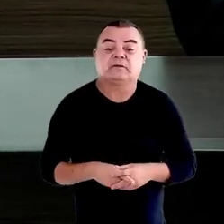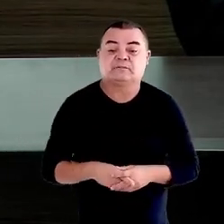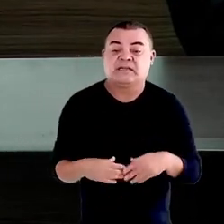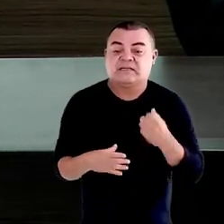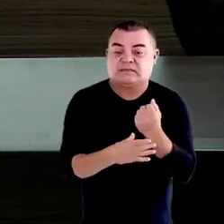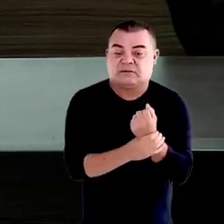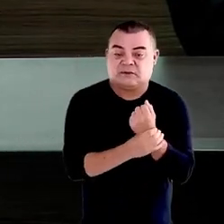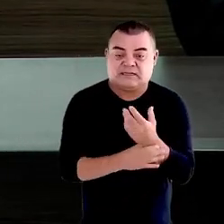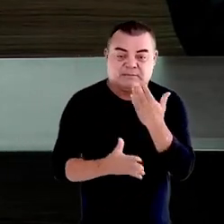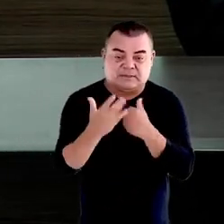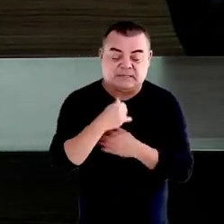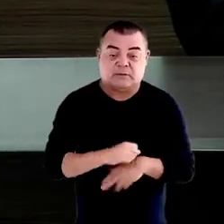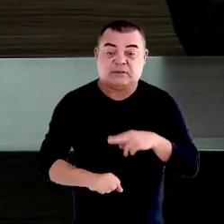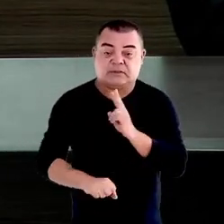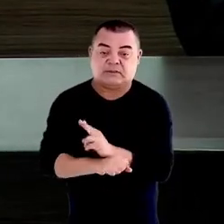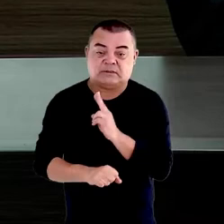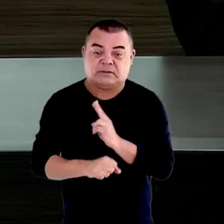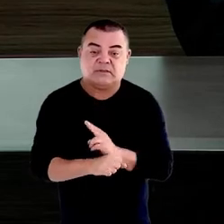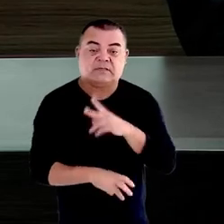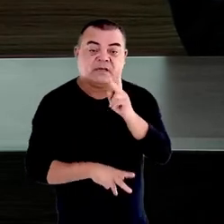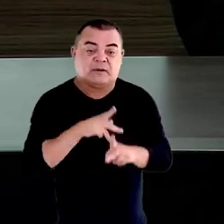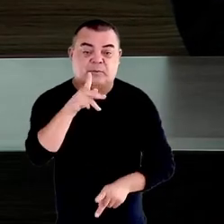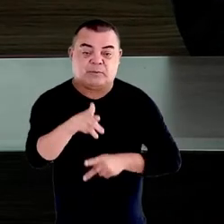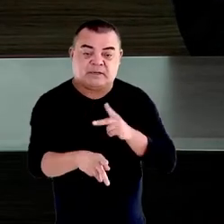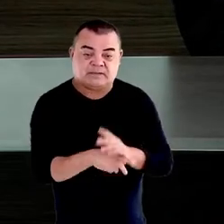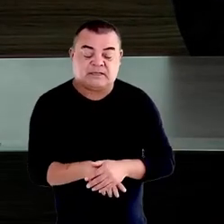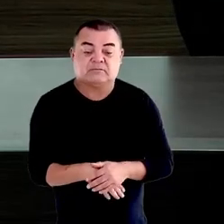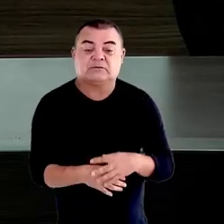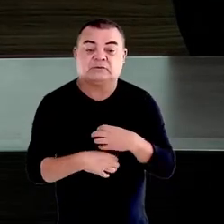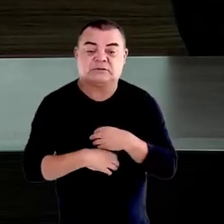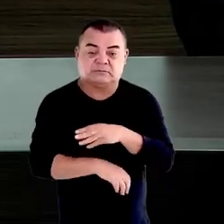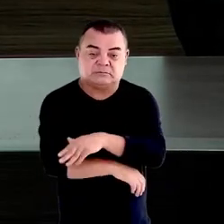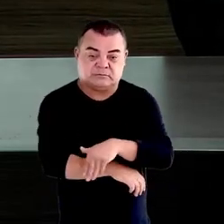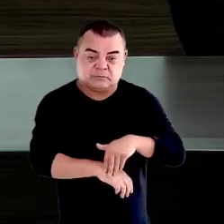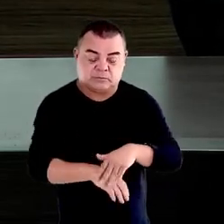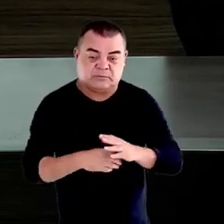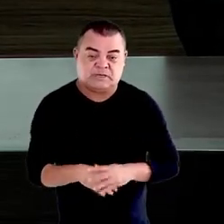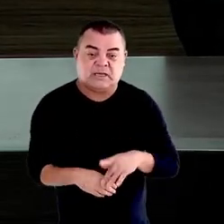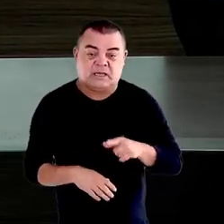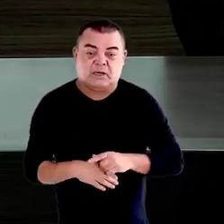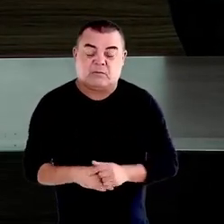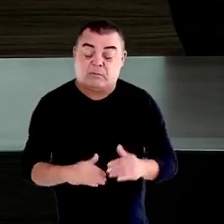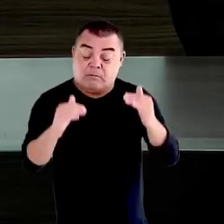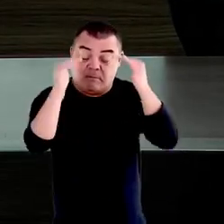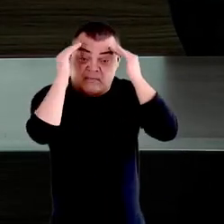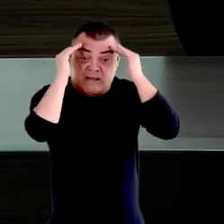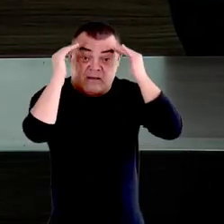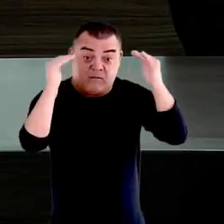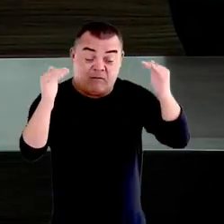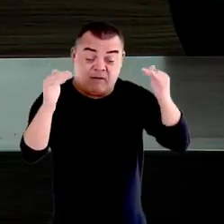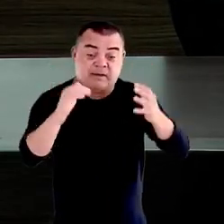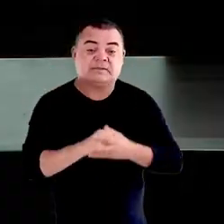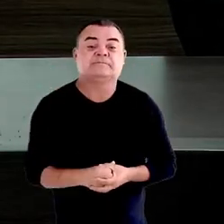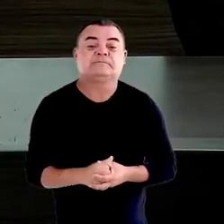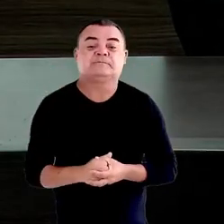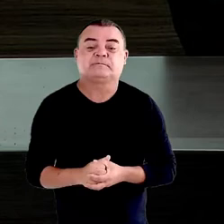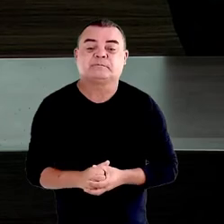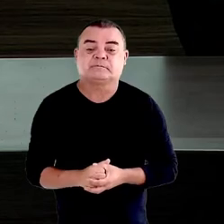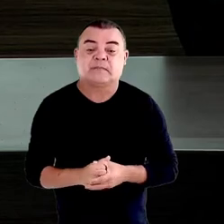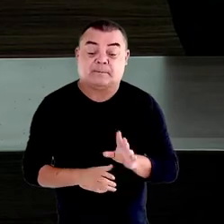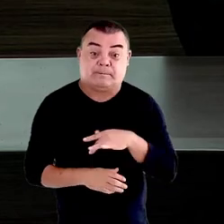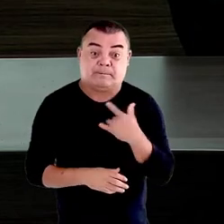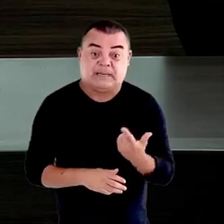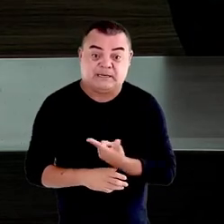alimentar e defesa da população em situação de rua. É uma grande honra para